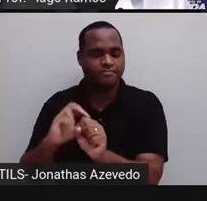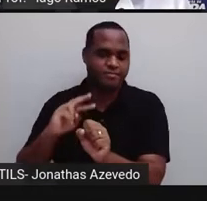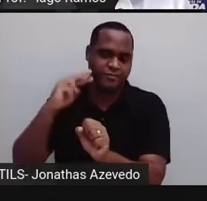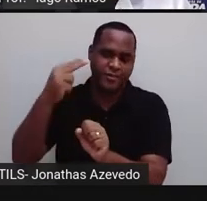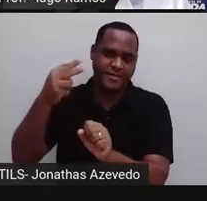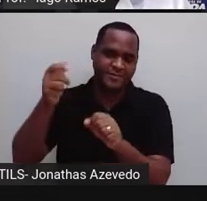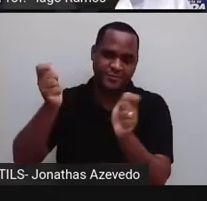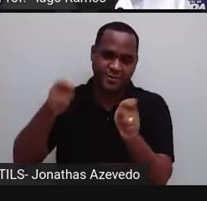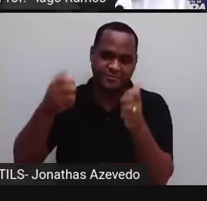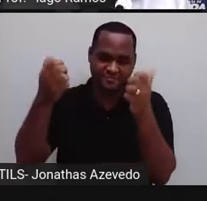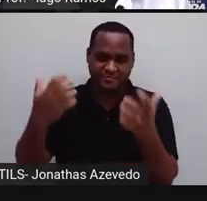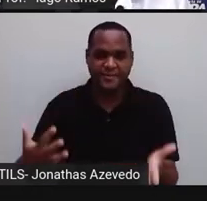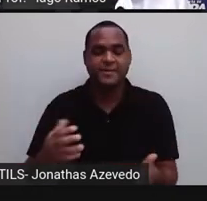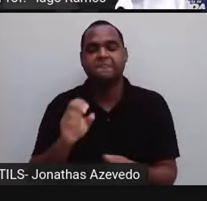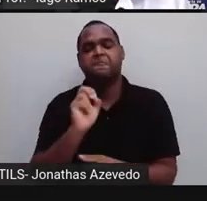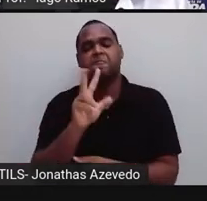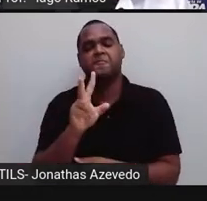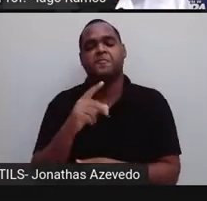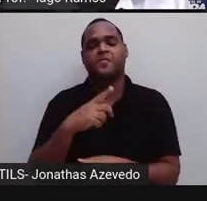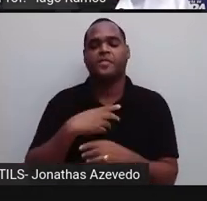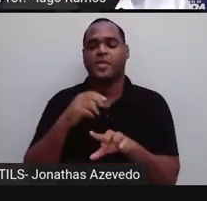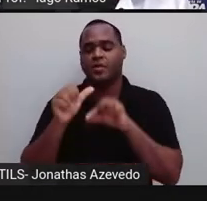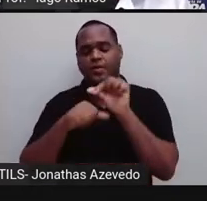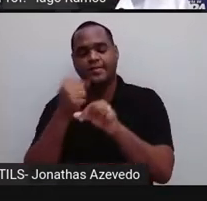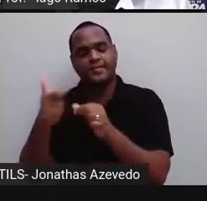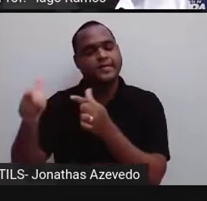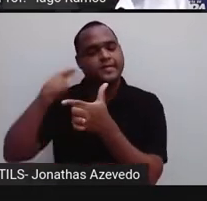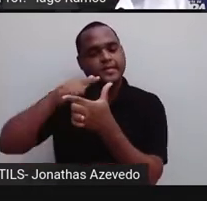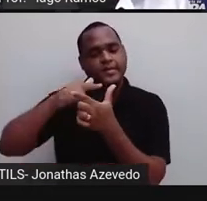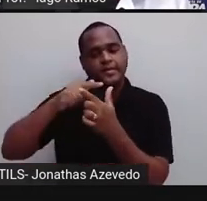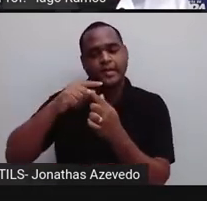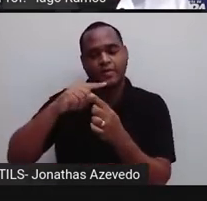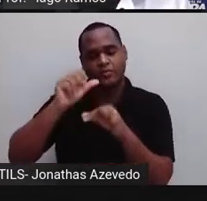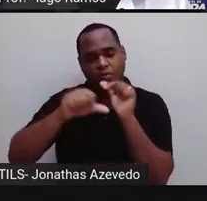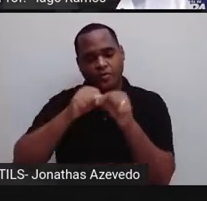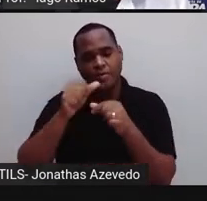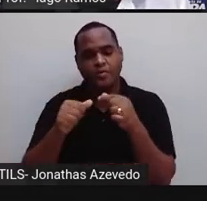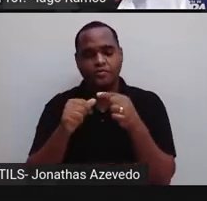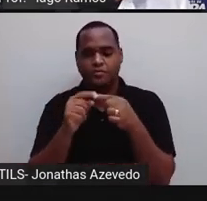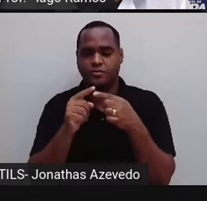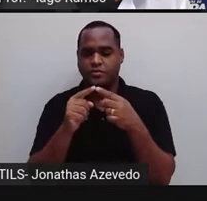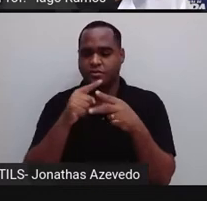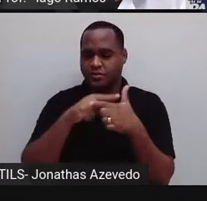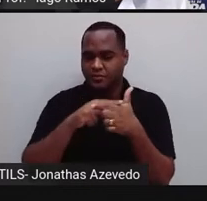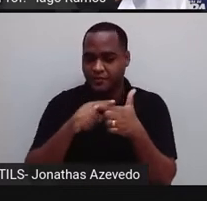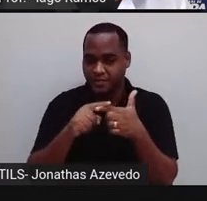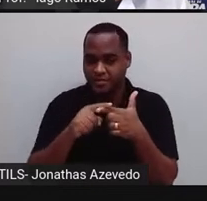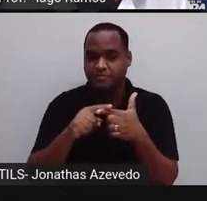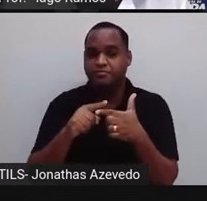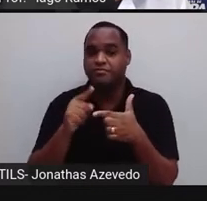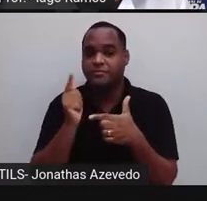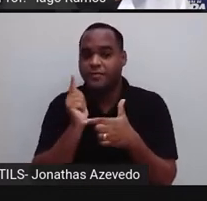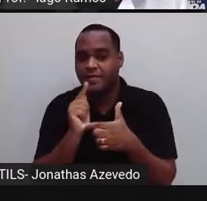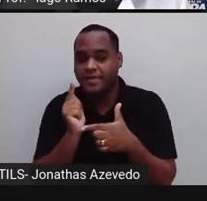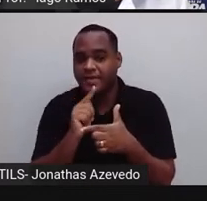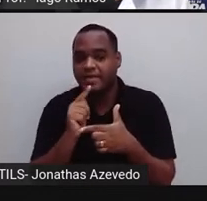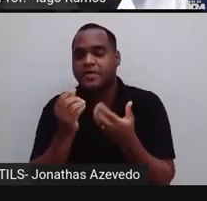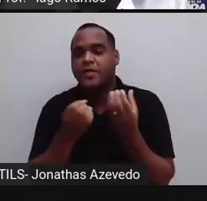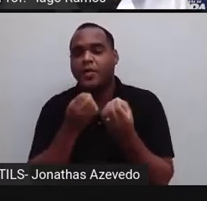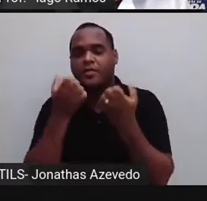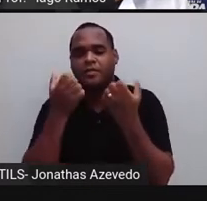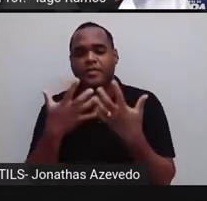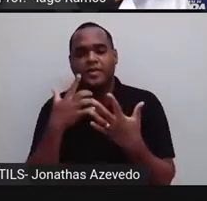No caso de dividir potências com bases iguais, quando aqui o númerozinho de baixo é igual,